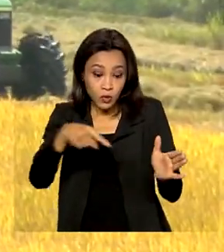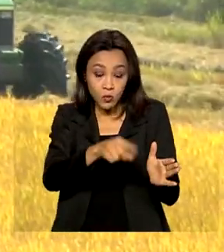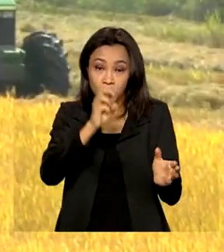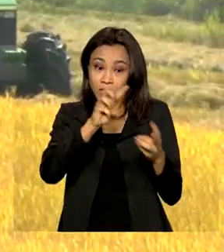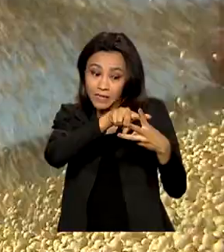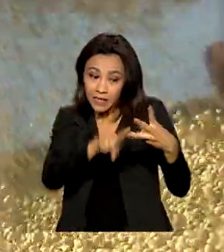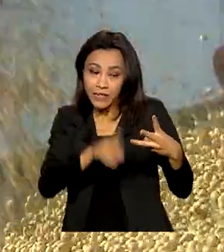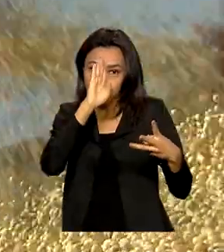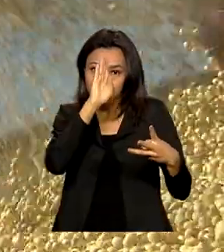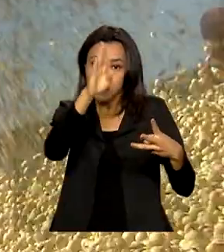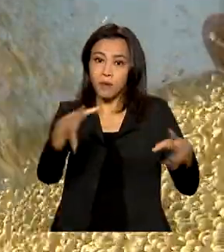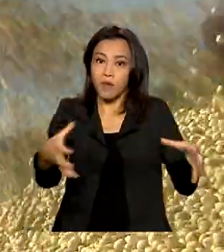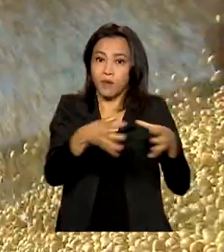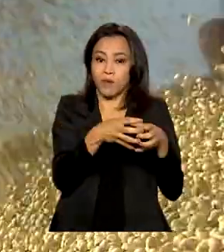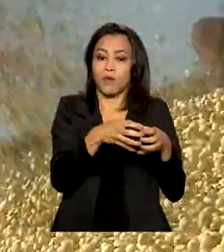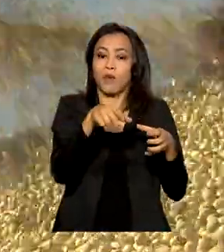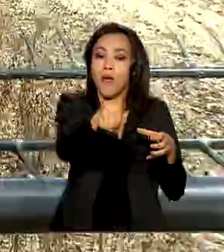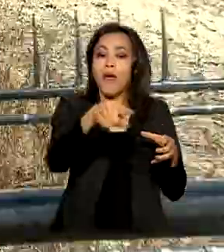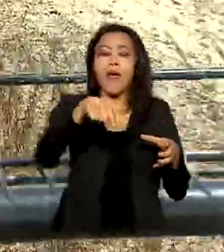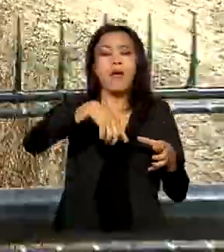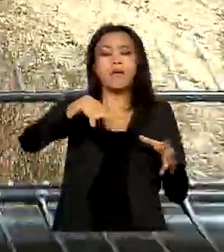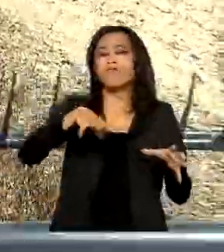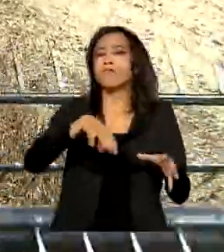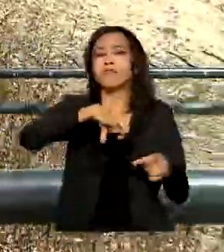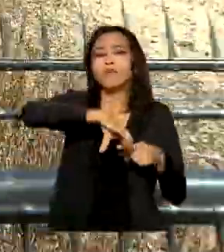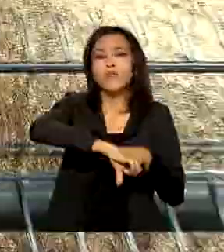somados, representam mais de 90% da colheita.